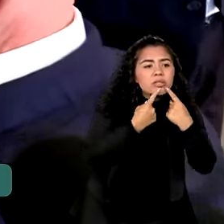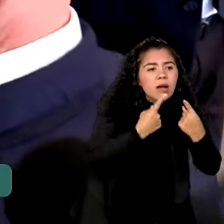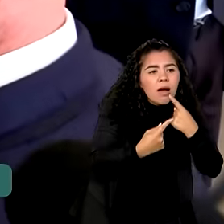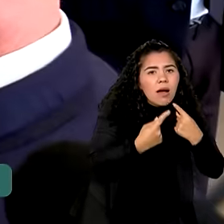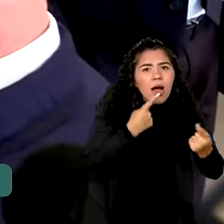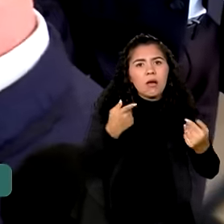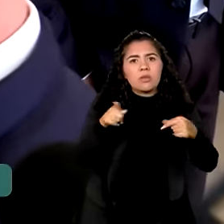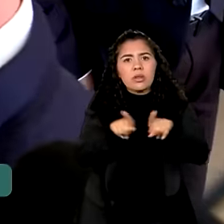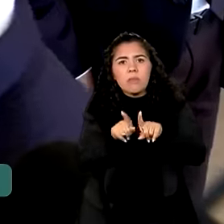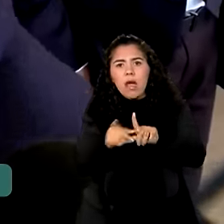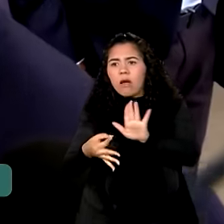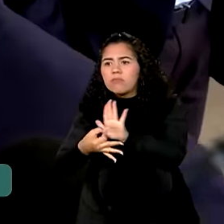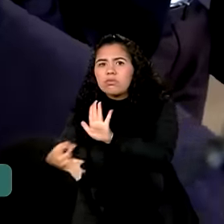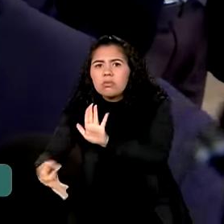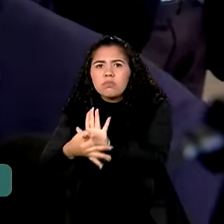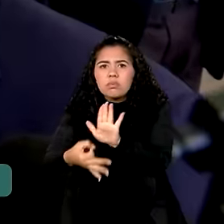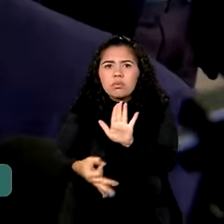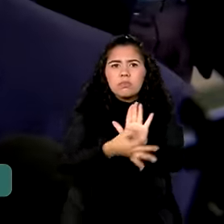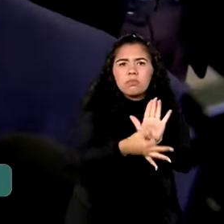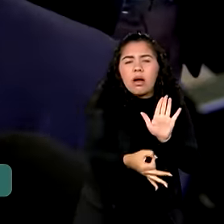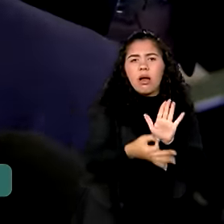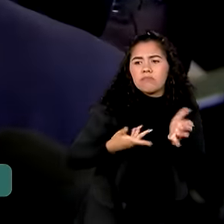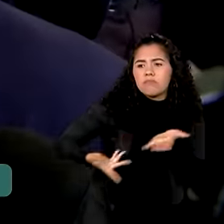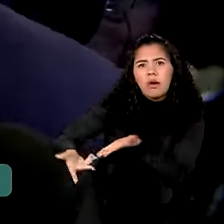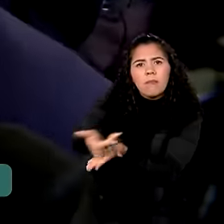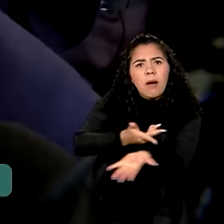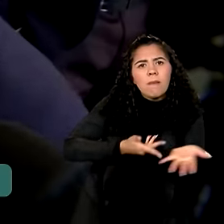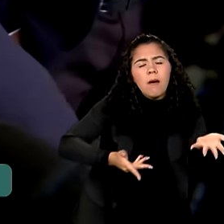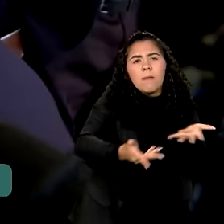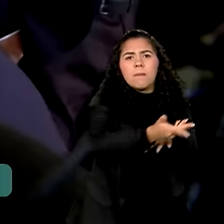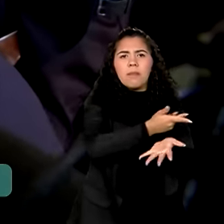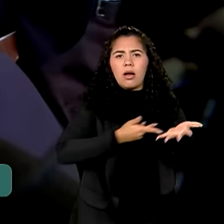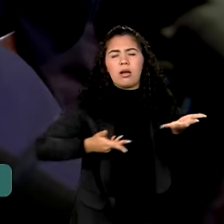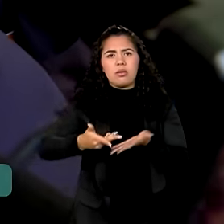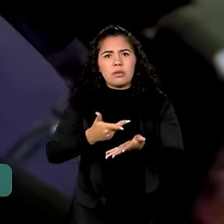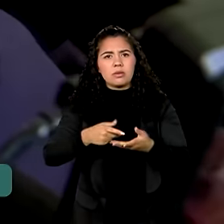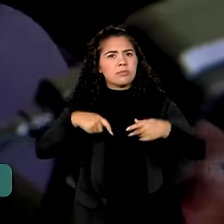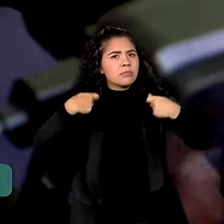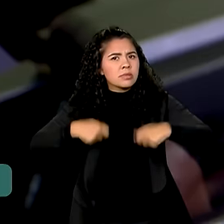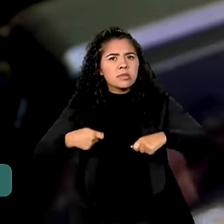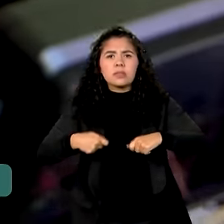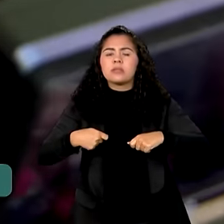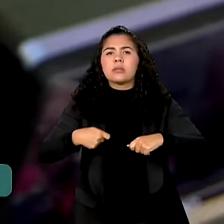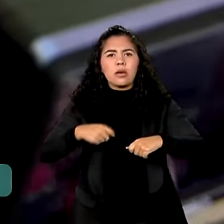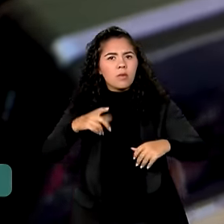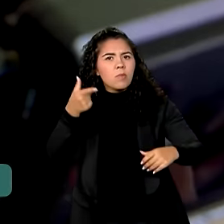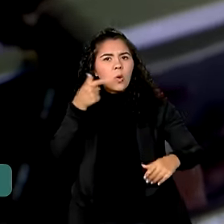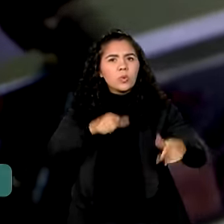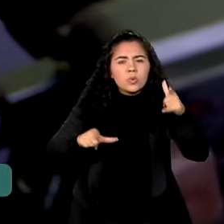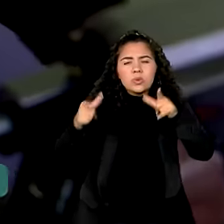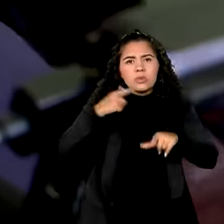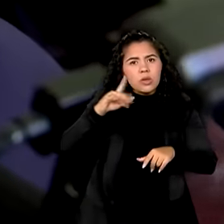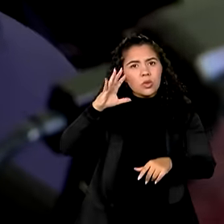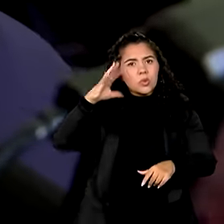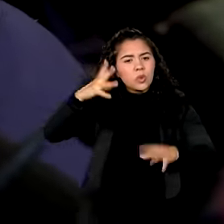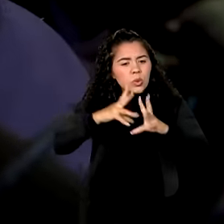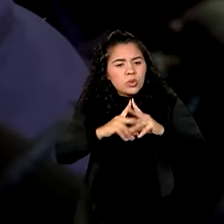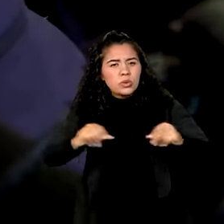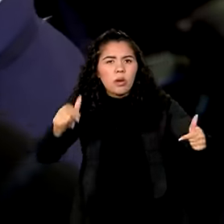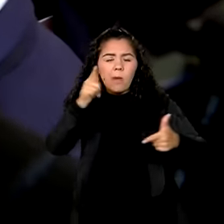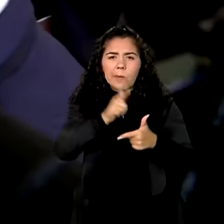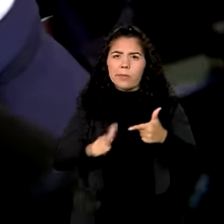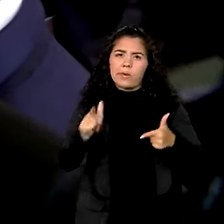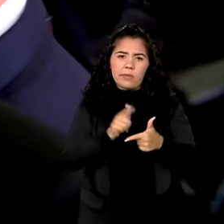argumento, os valores de sentar em forma de uma mesa da forma mais diplomática para encontrar soluções para os problemas,